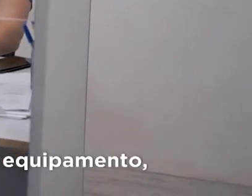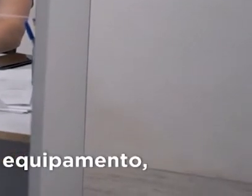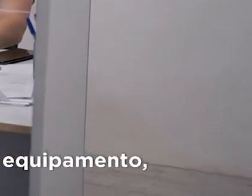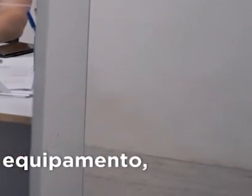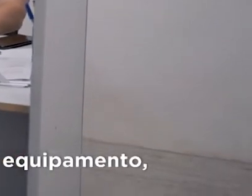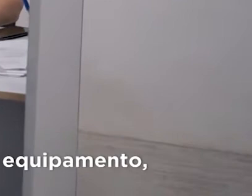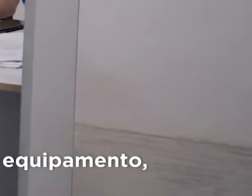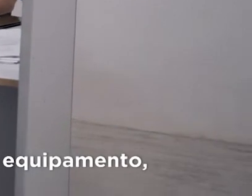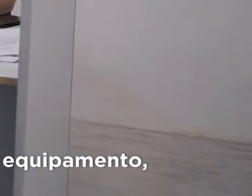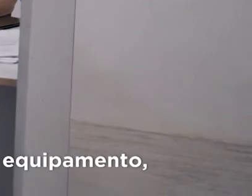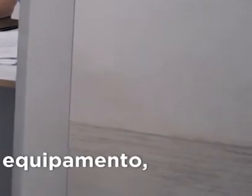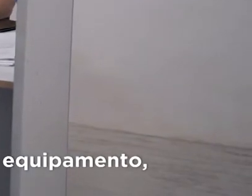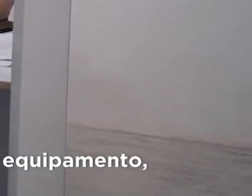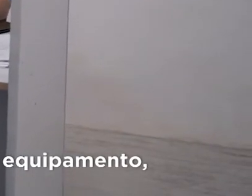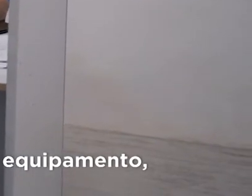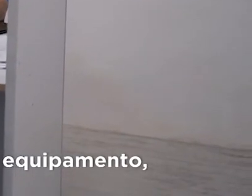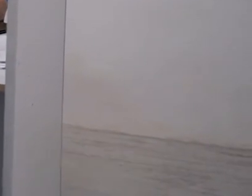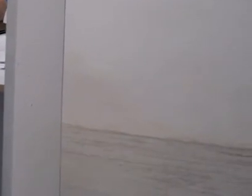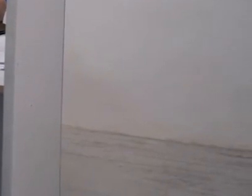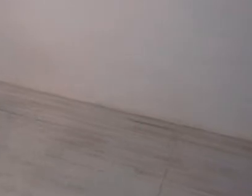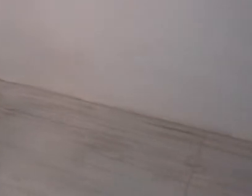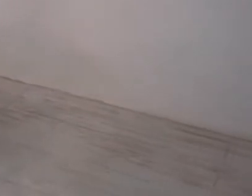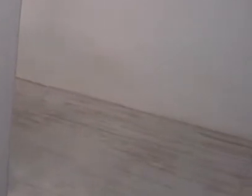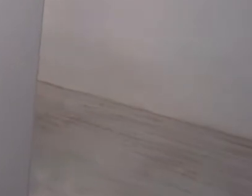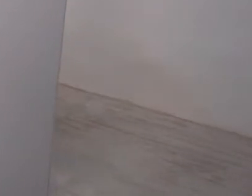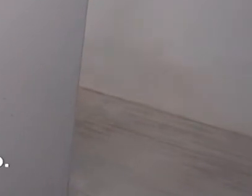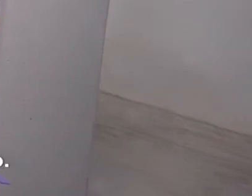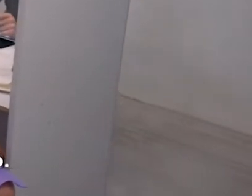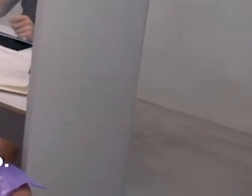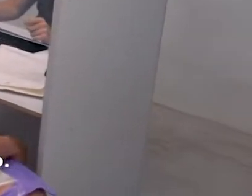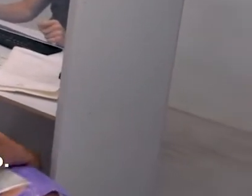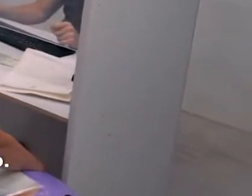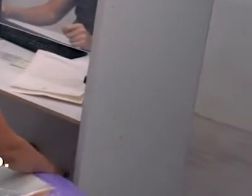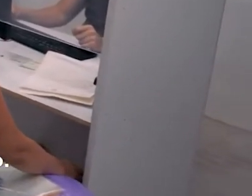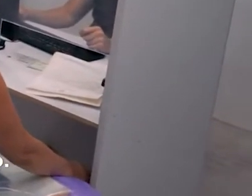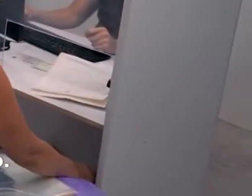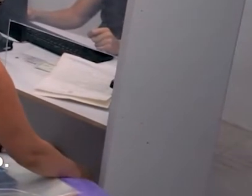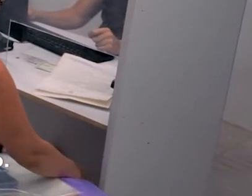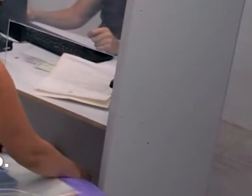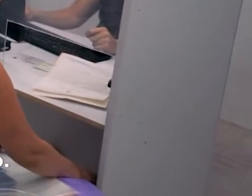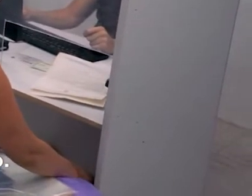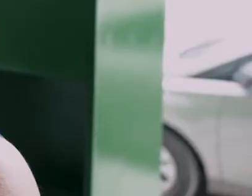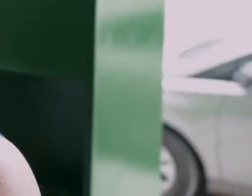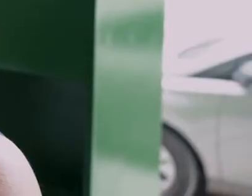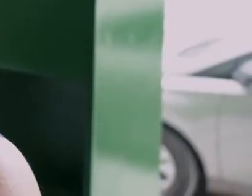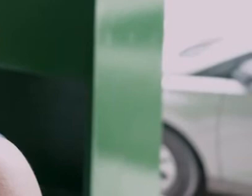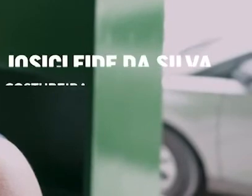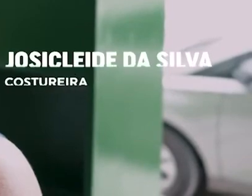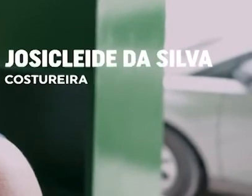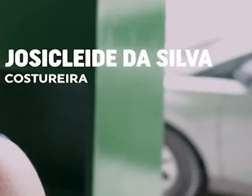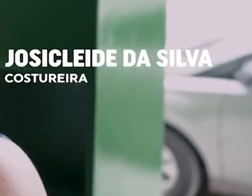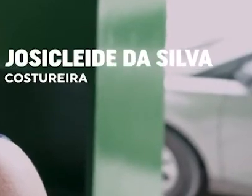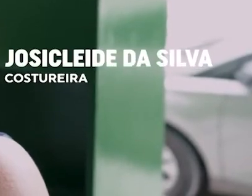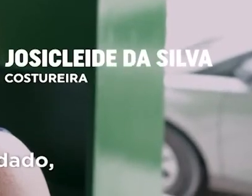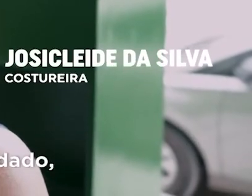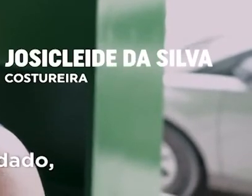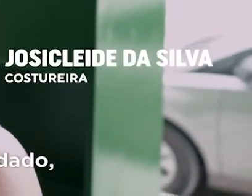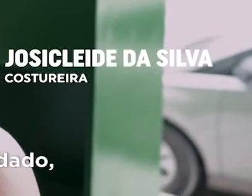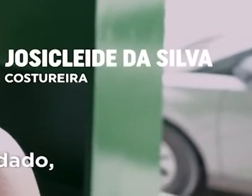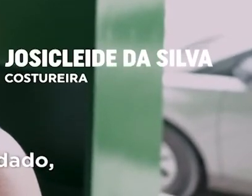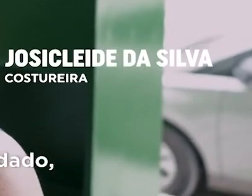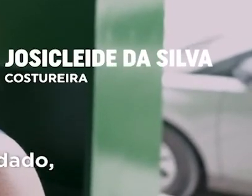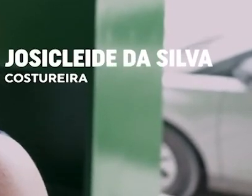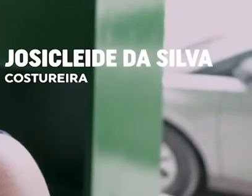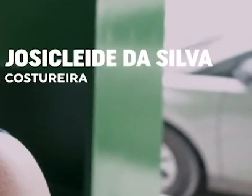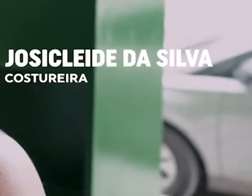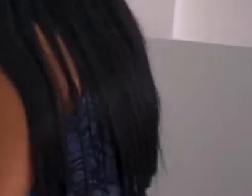população agora conta com um novo equipamento, mais estrutura e qualidade no atendimento. Agora está mais amplo, o